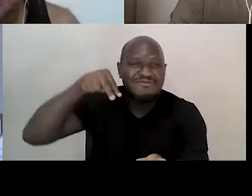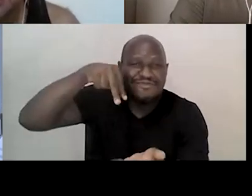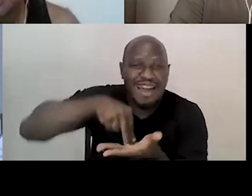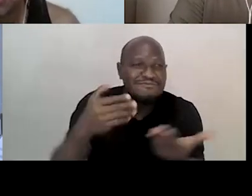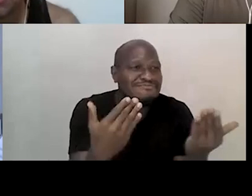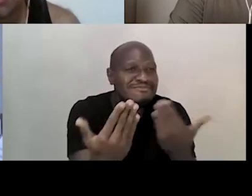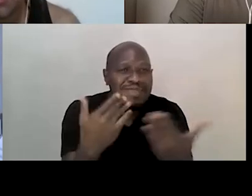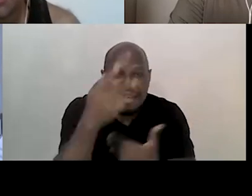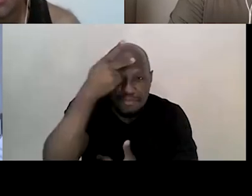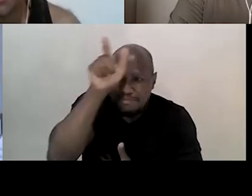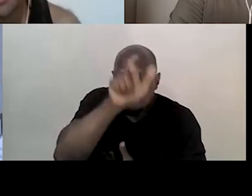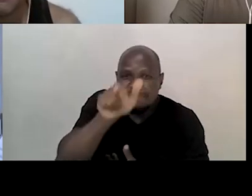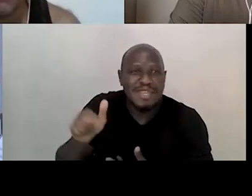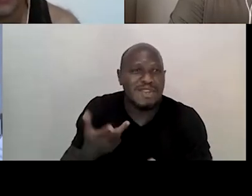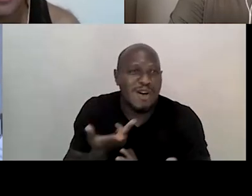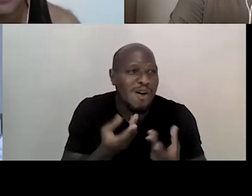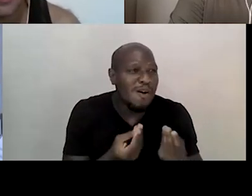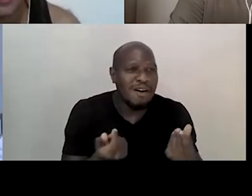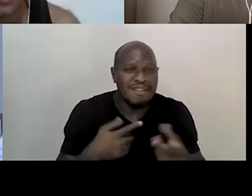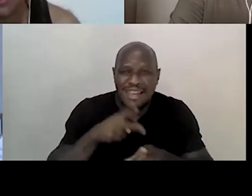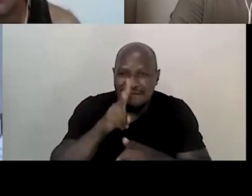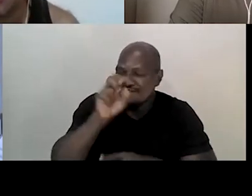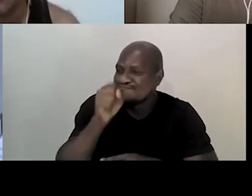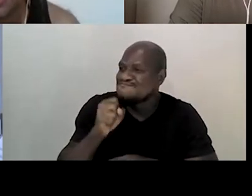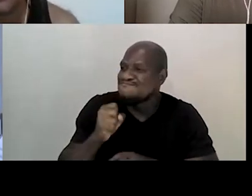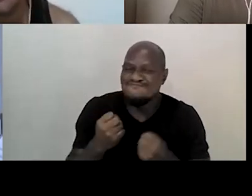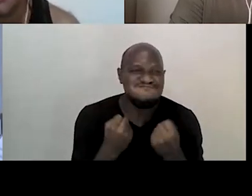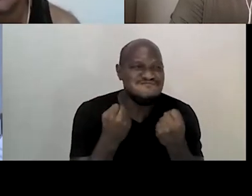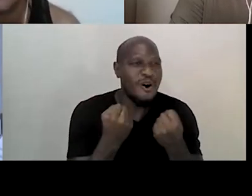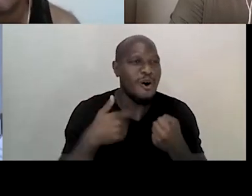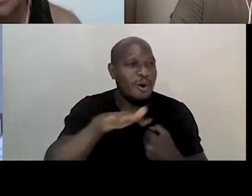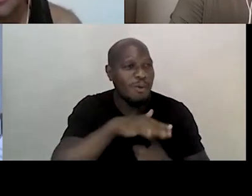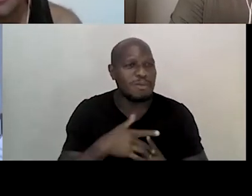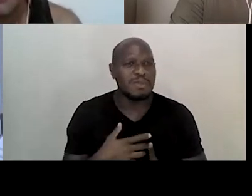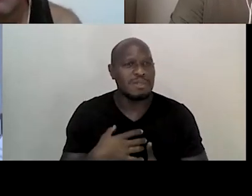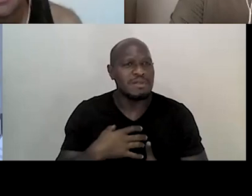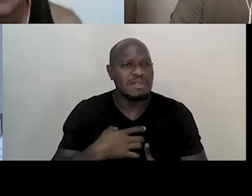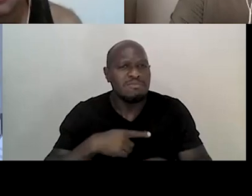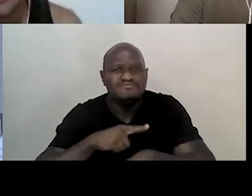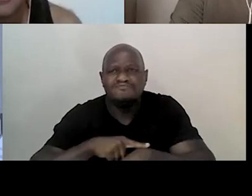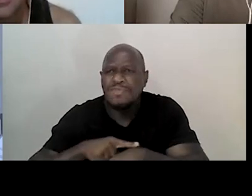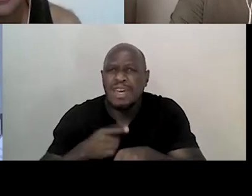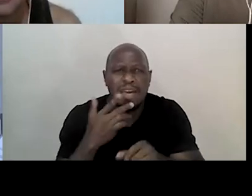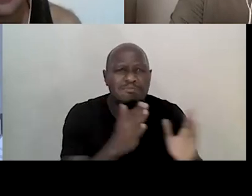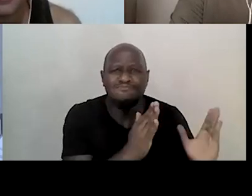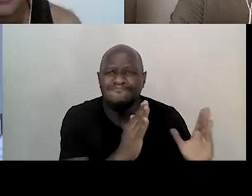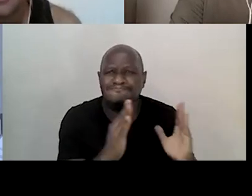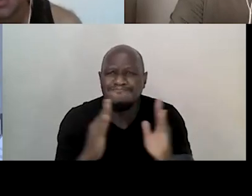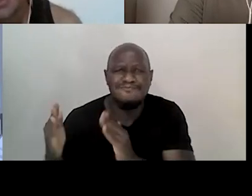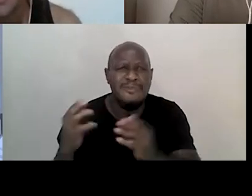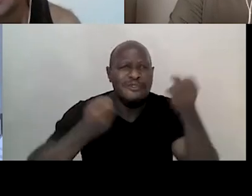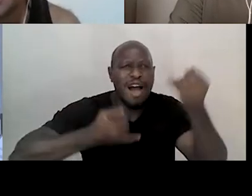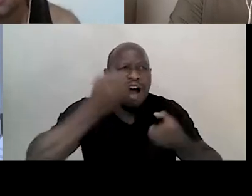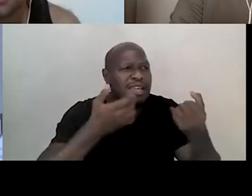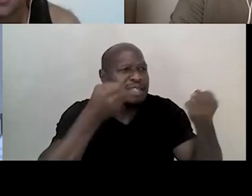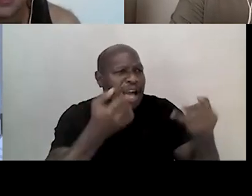com tanta força, junto num momento para falar de coisas que a gente gosta